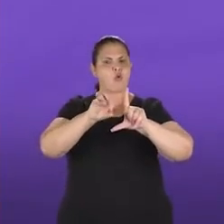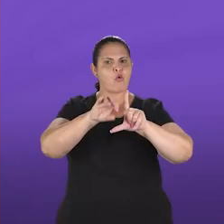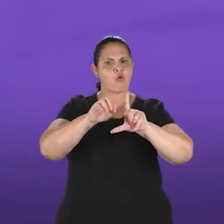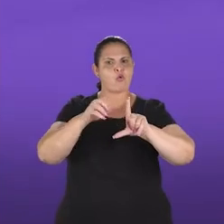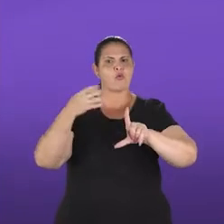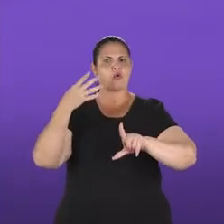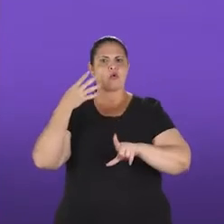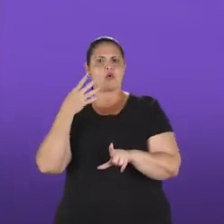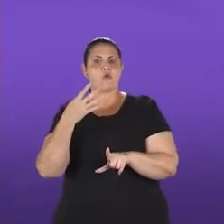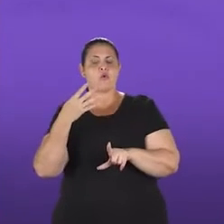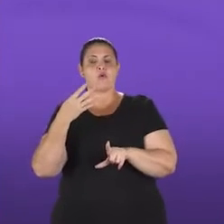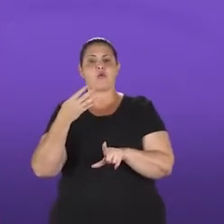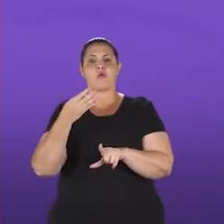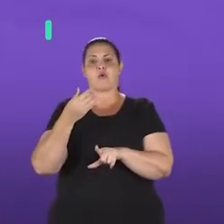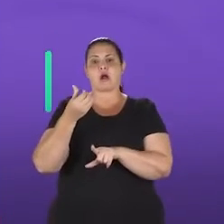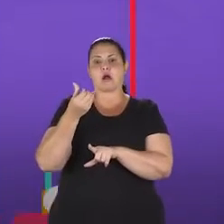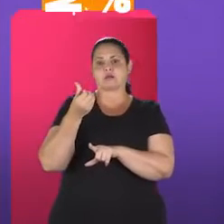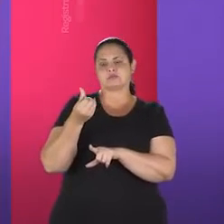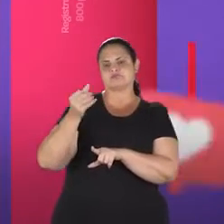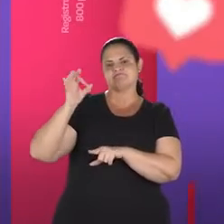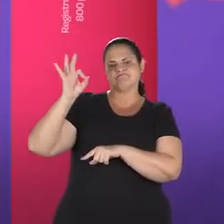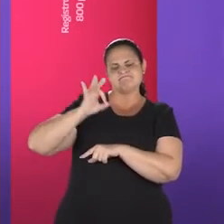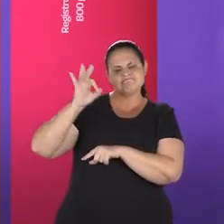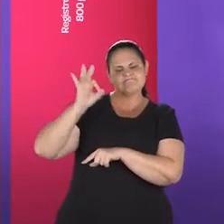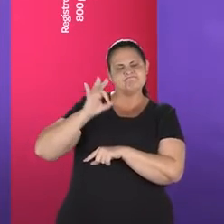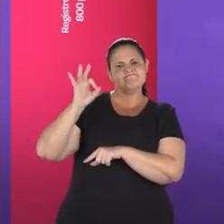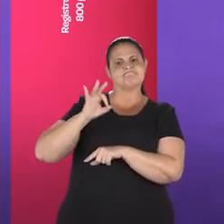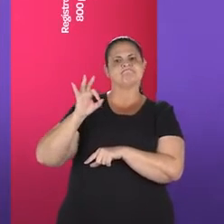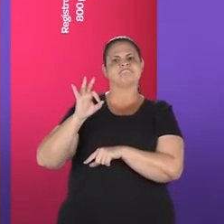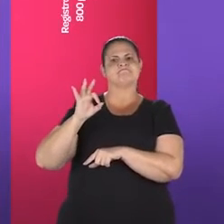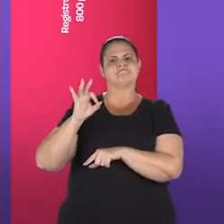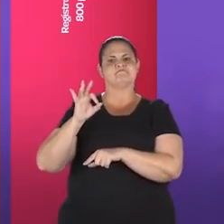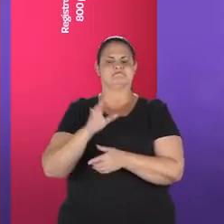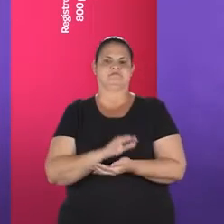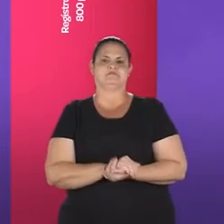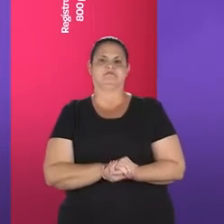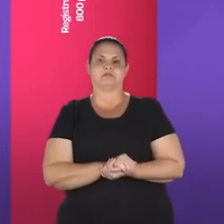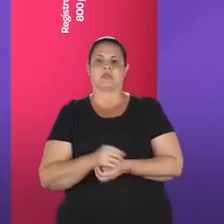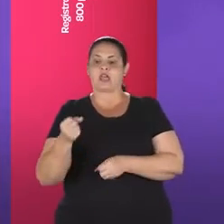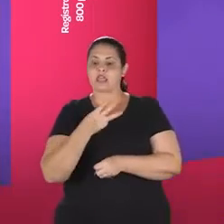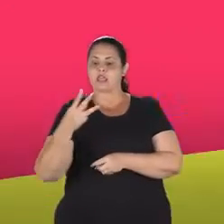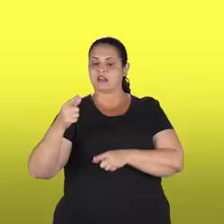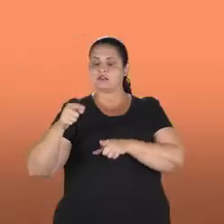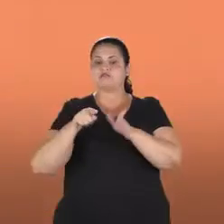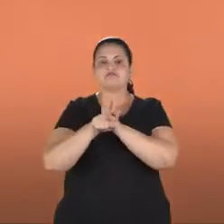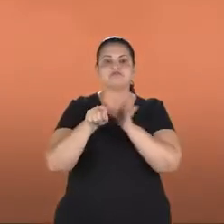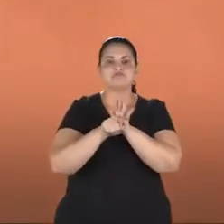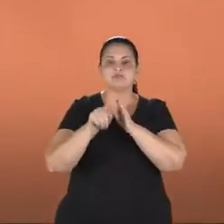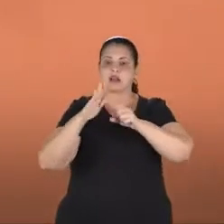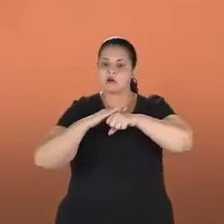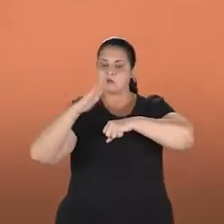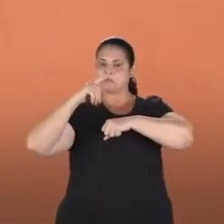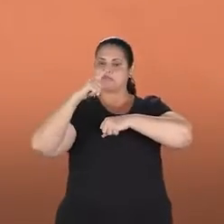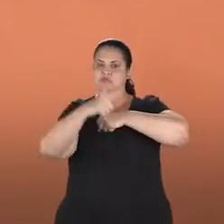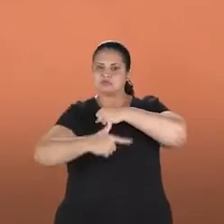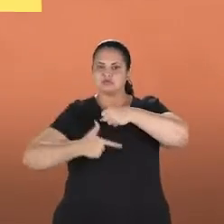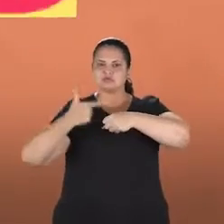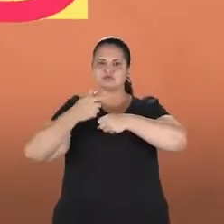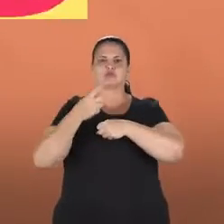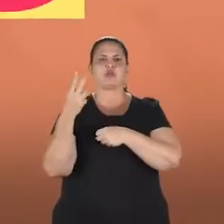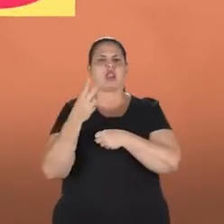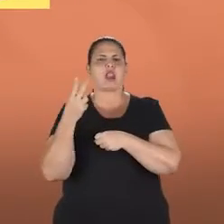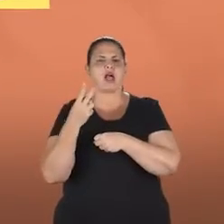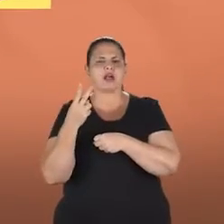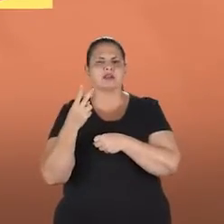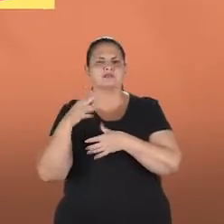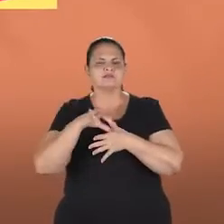InterTV, IPEC, vinte e dois de agosto. Fátima, quarenta e seis por cento. Nas três pesquisas, ela tem bem mais que o dobro do